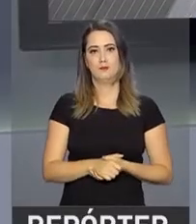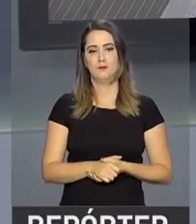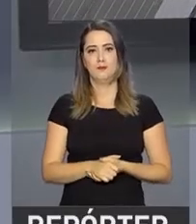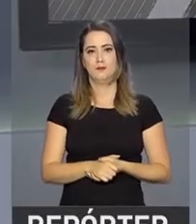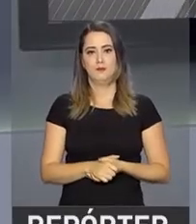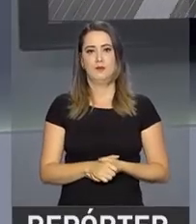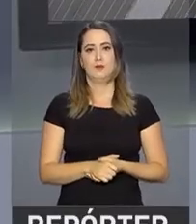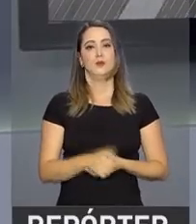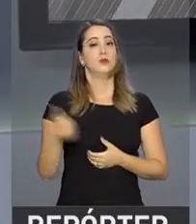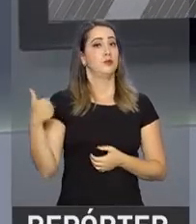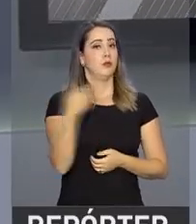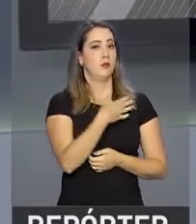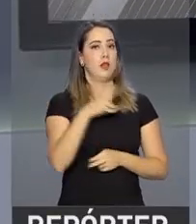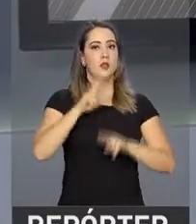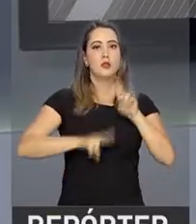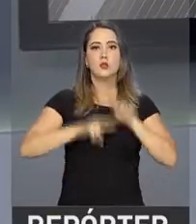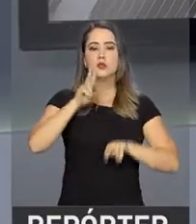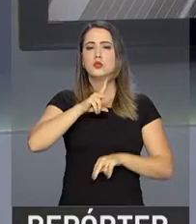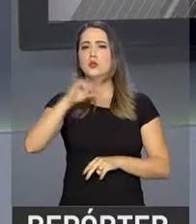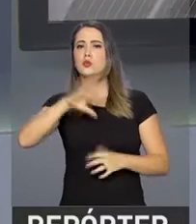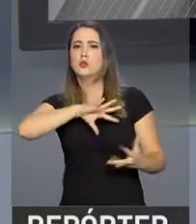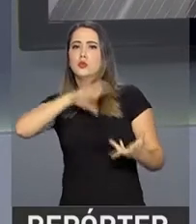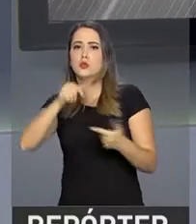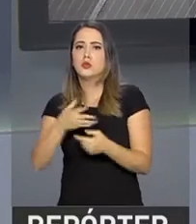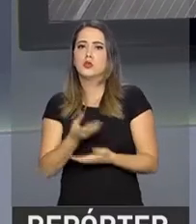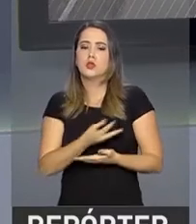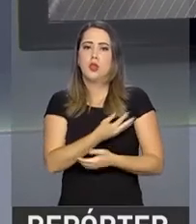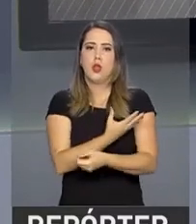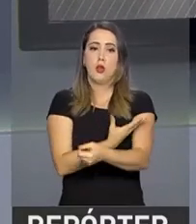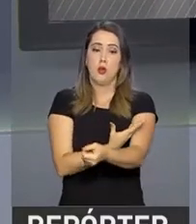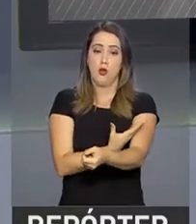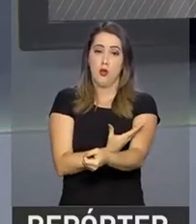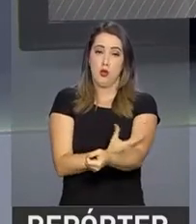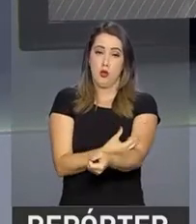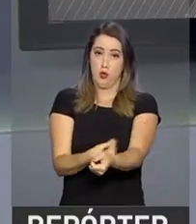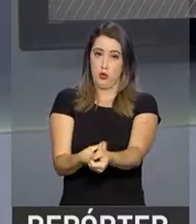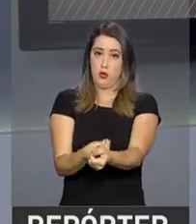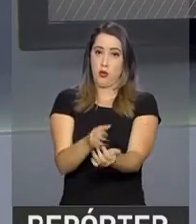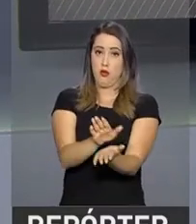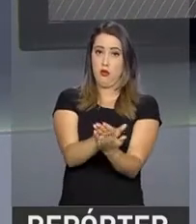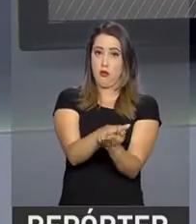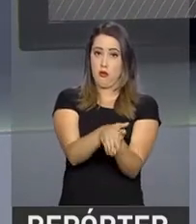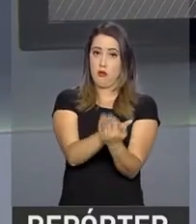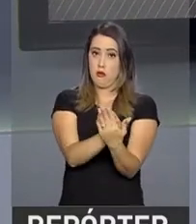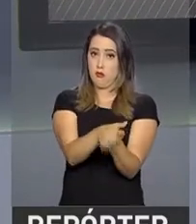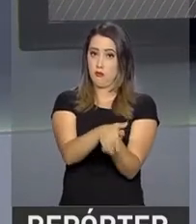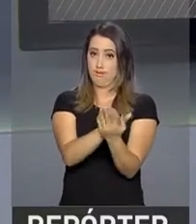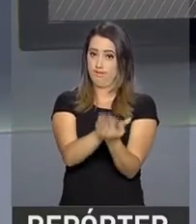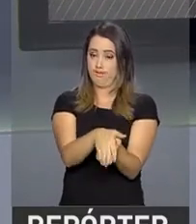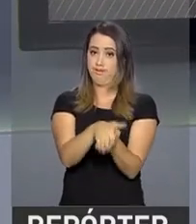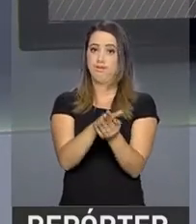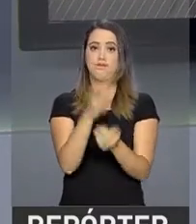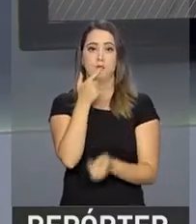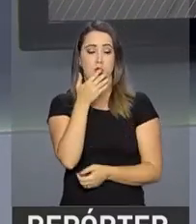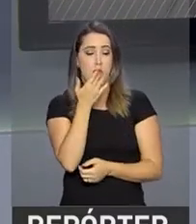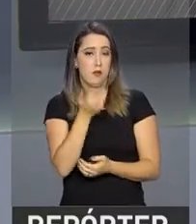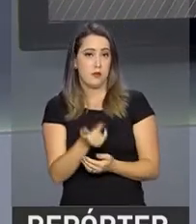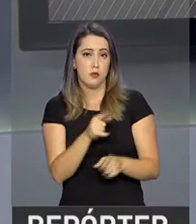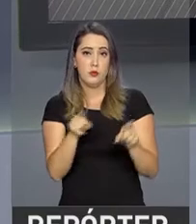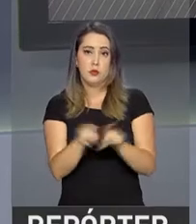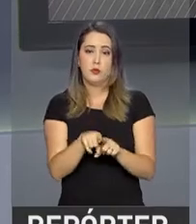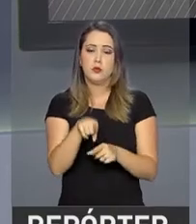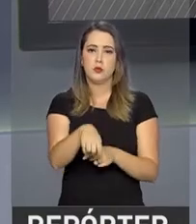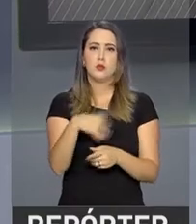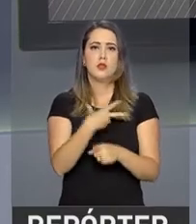junho é o Dia Mundial do Doador de Sangue. E para incentivar mais pessoas a praticarem esse ato que salva vidas, o Ministério da Saúde